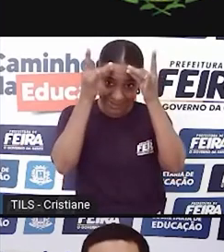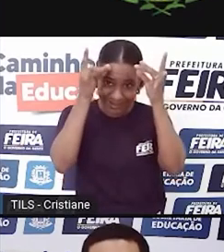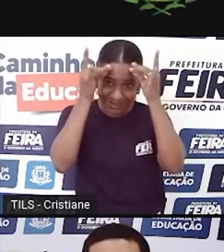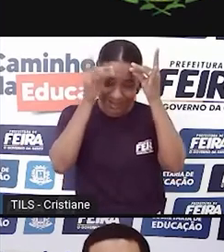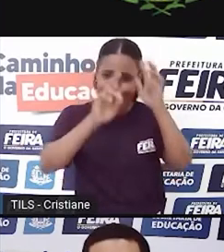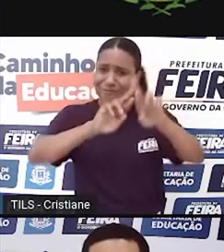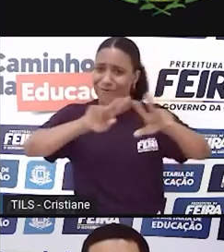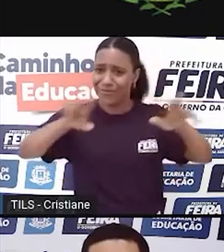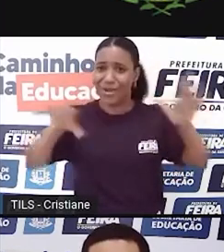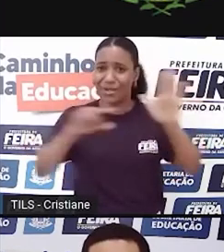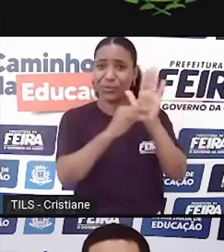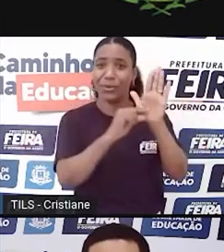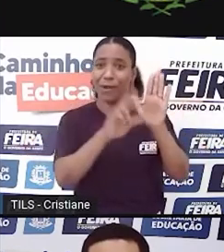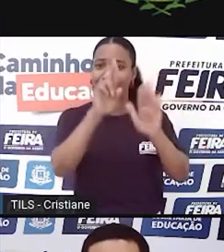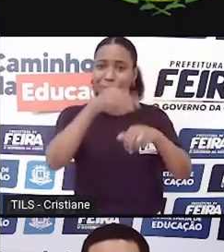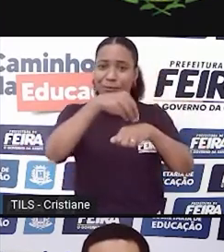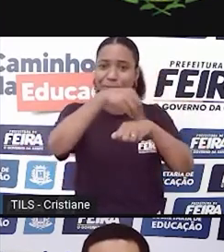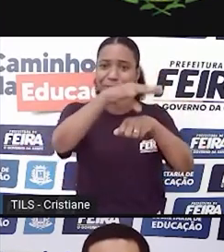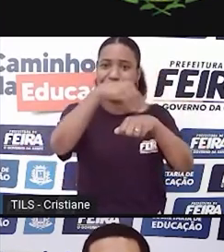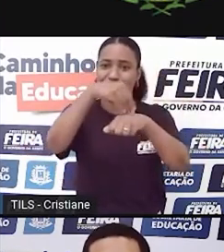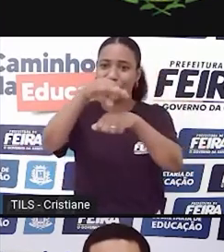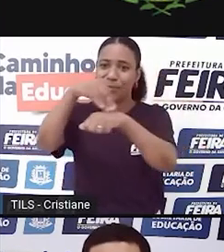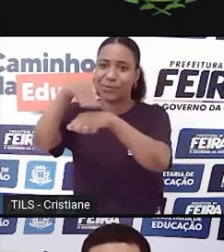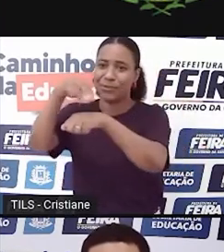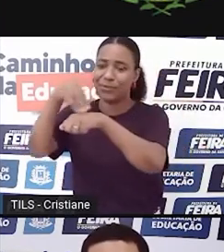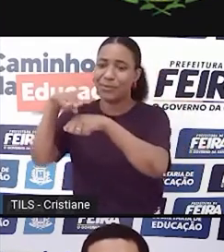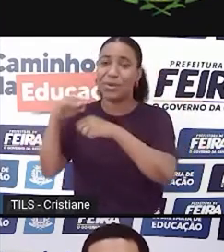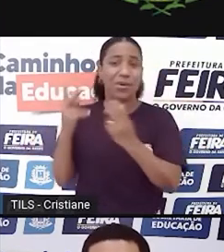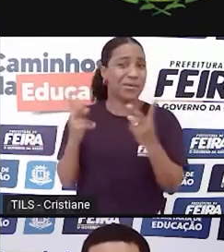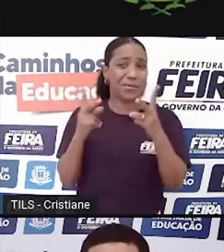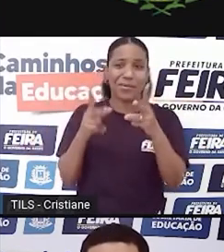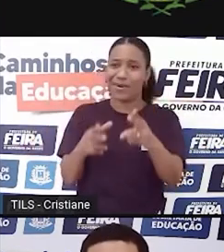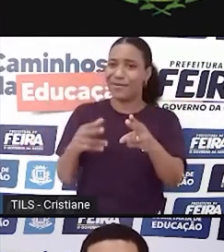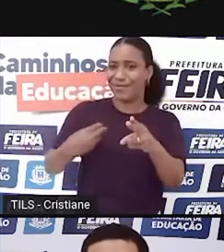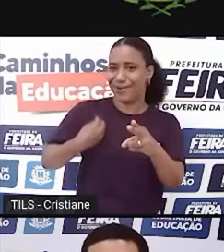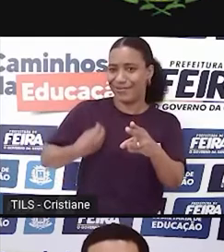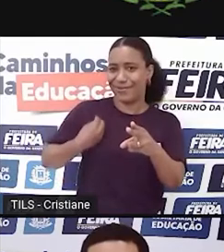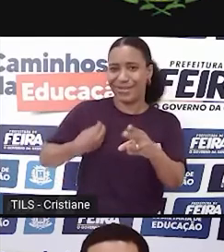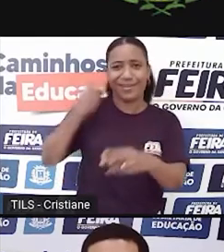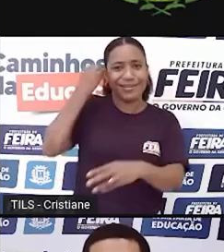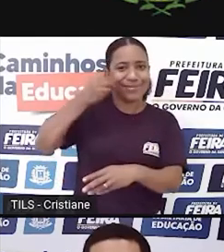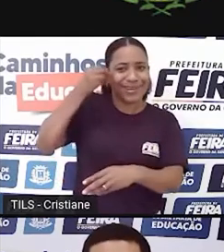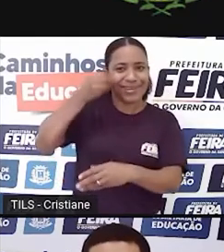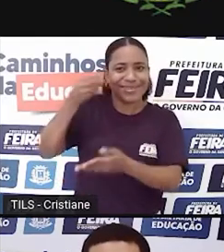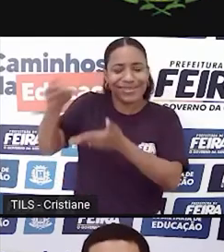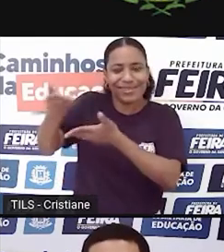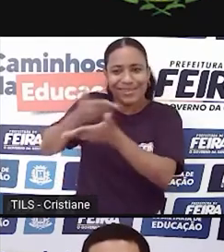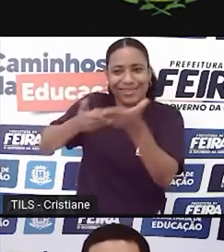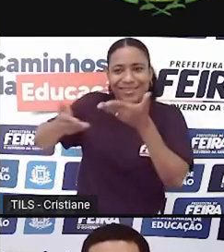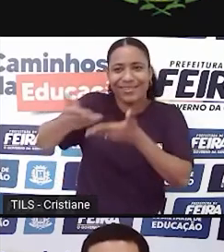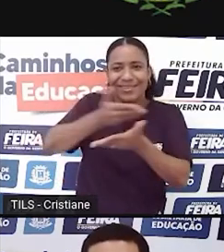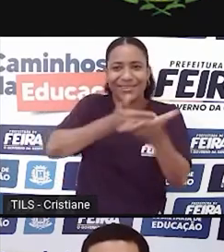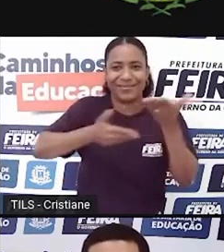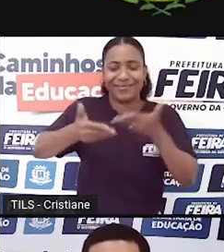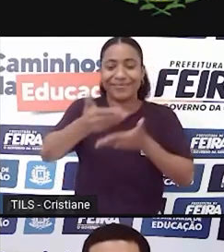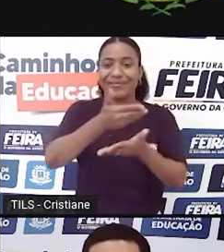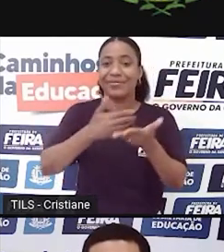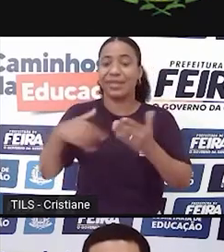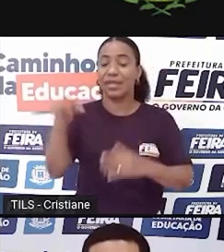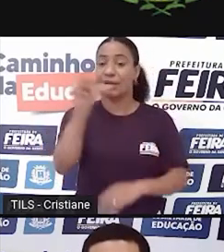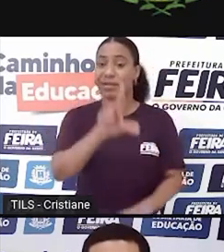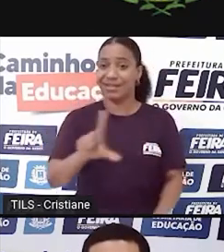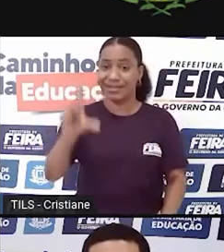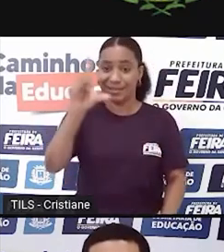nossos alunos também vivenciam. Então, a literatura que a gente leva para a sala de aula tem que ser uma literatura que